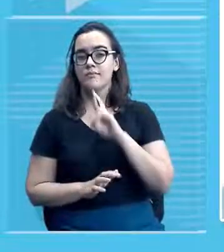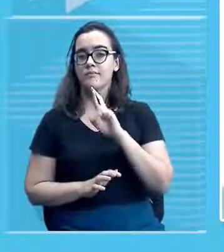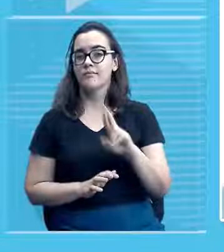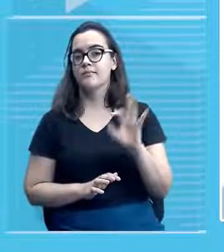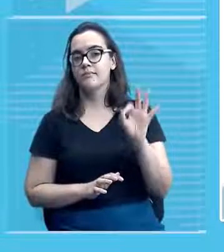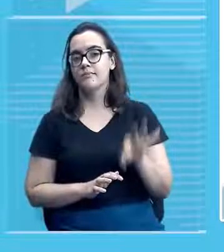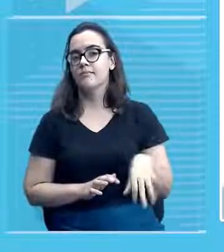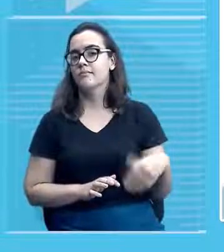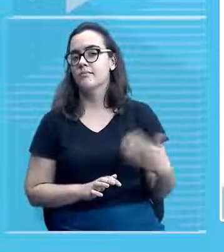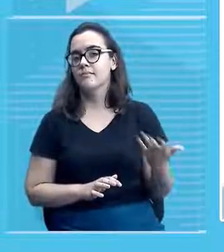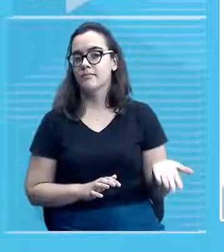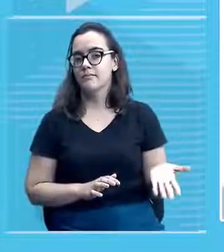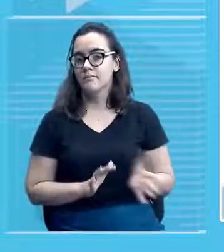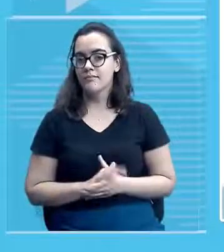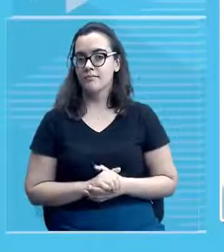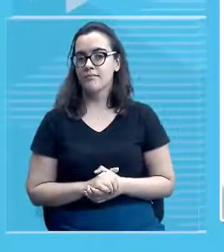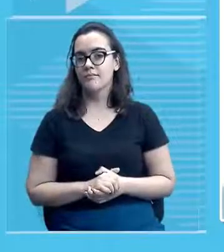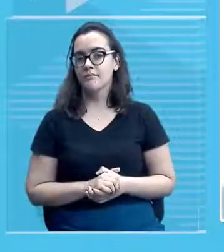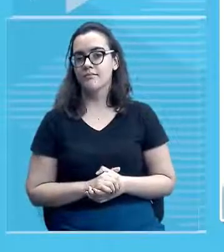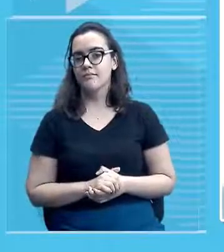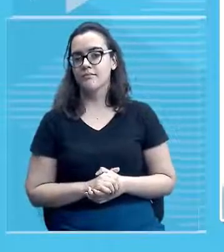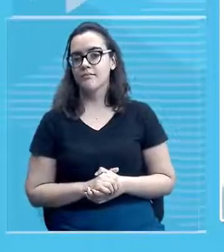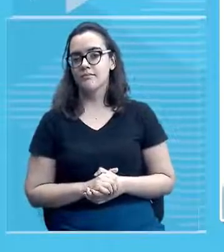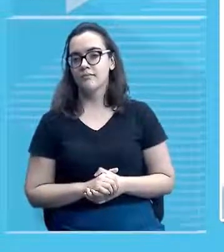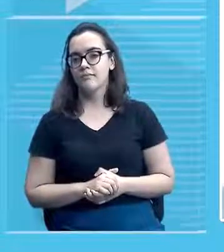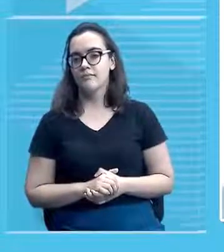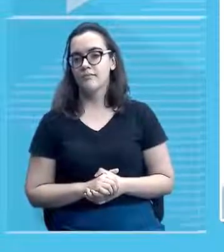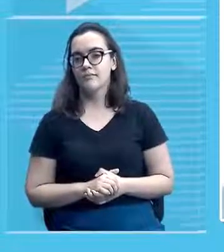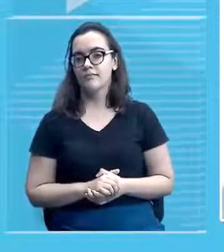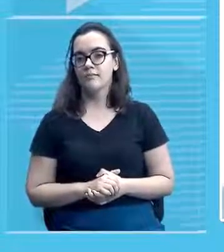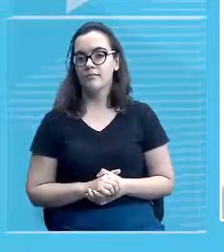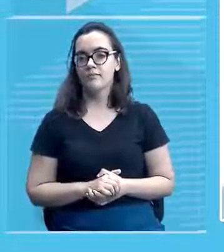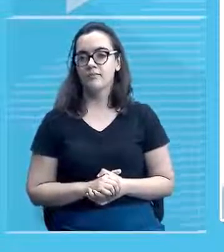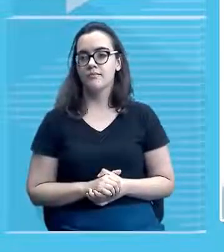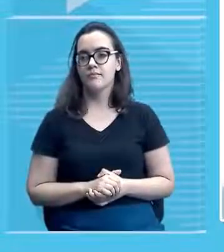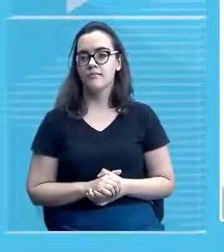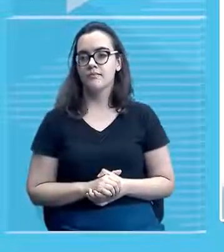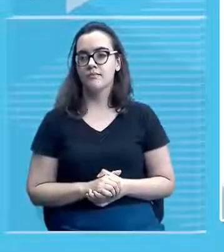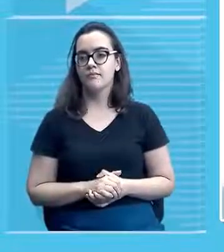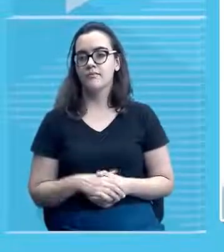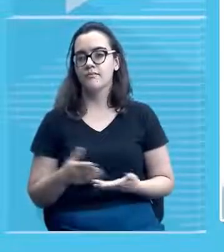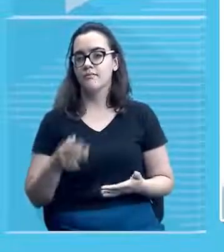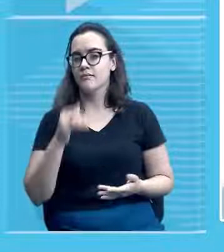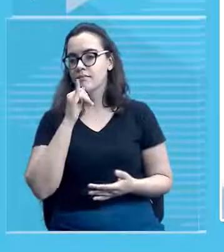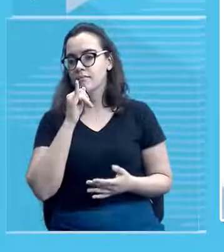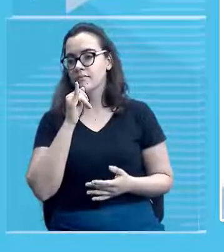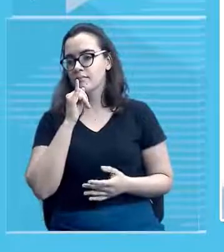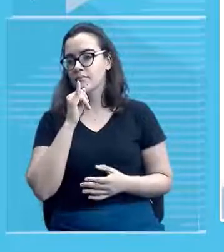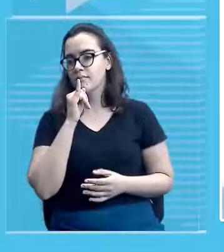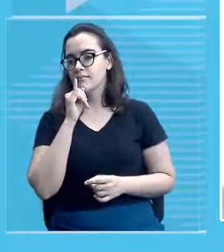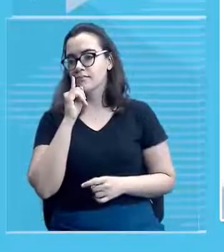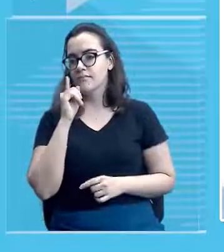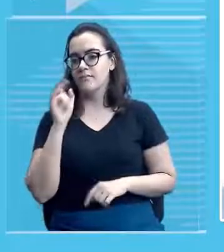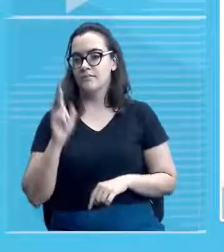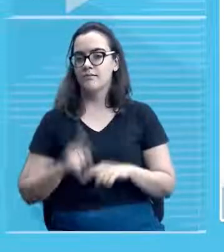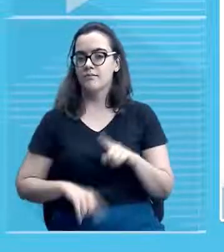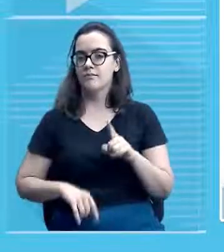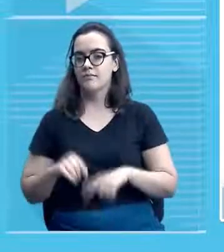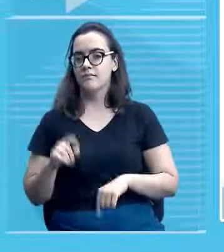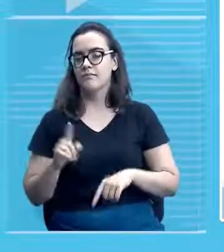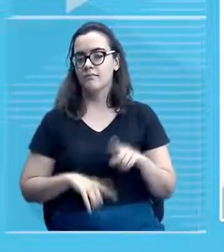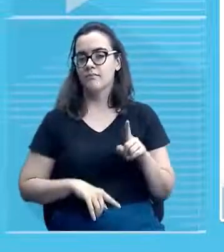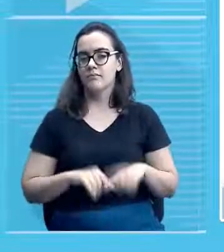são exemplos de patrimônio material lembrando que quando se fala imaterial ou seja não material está se